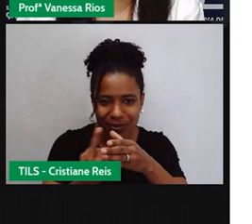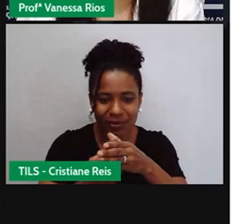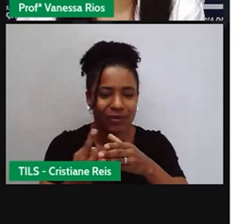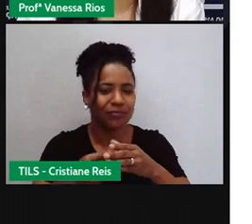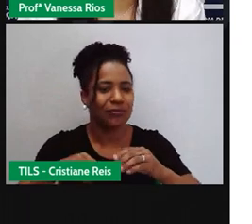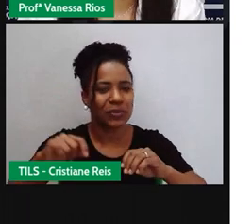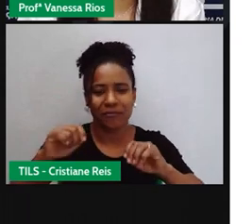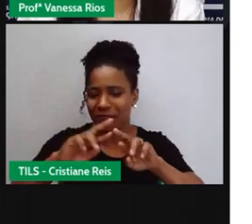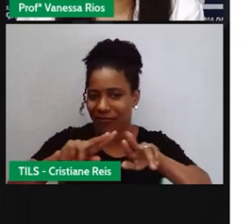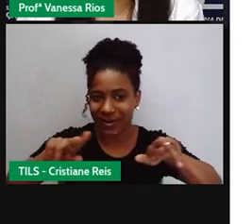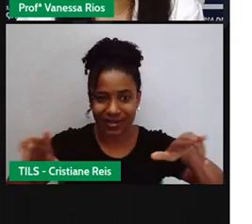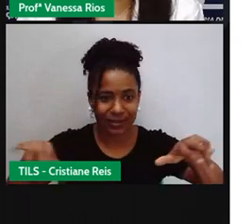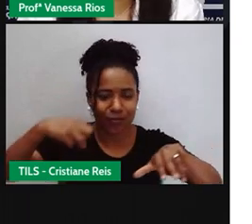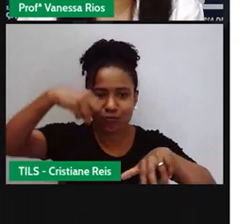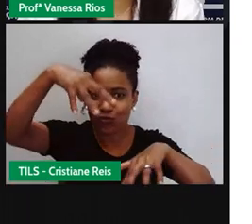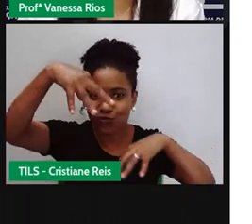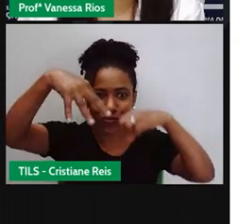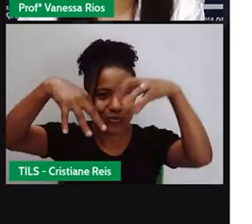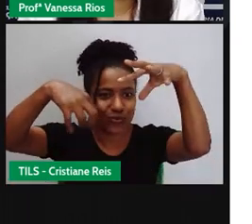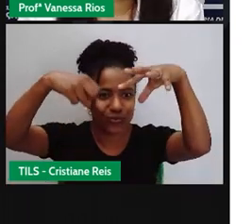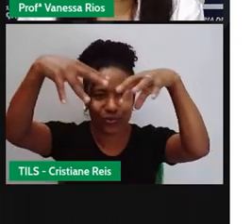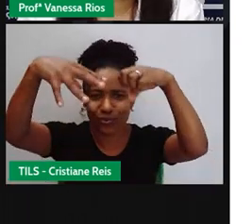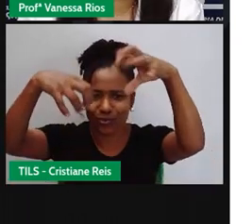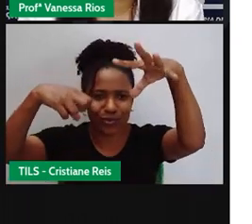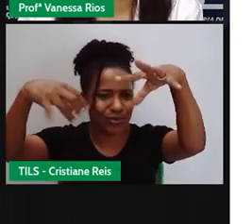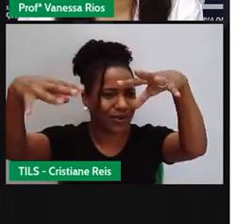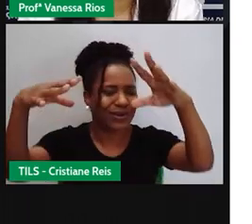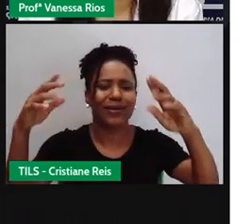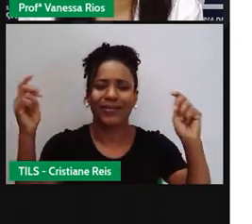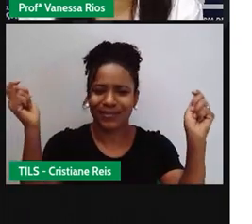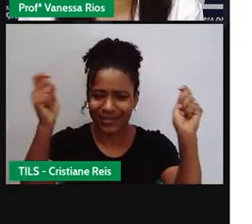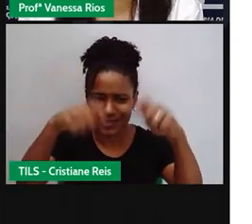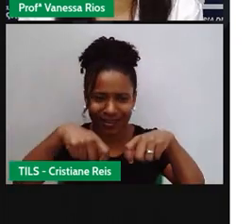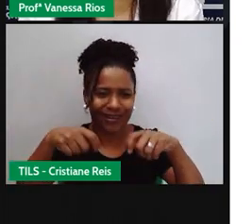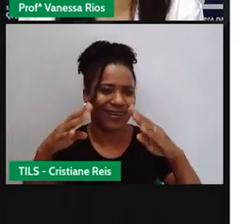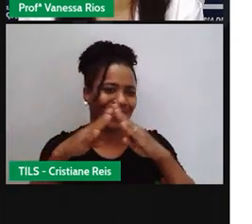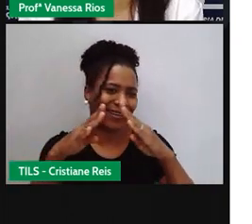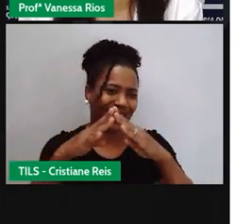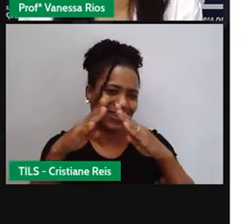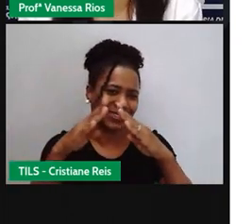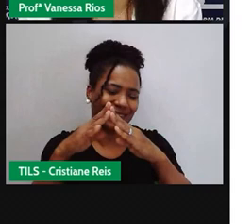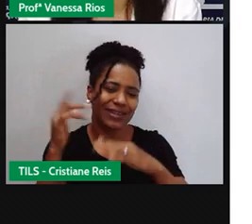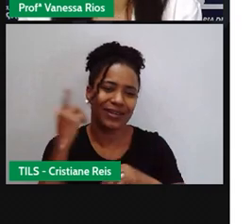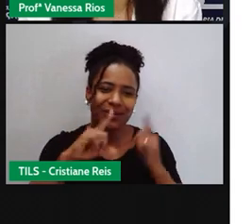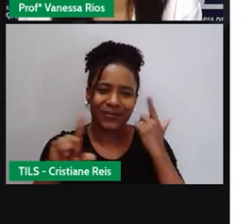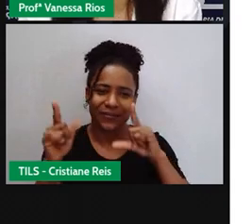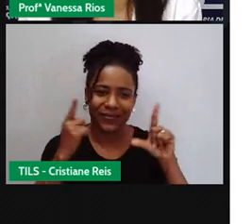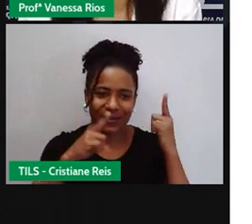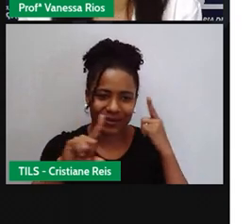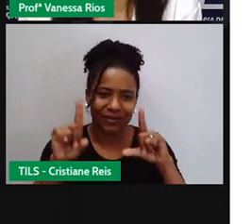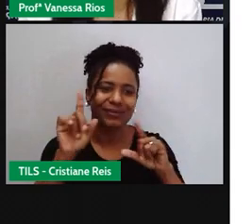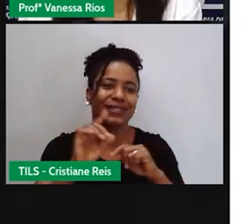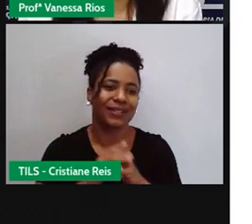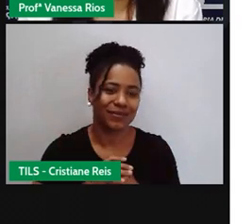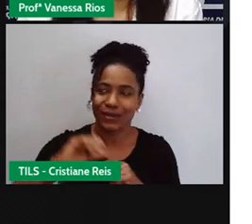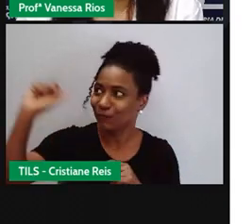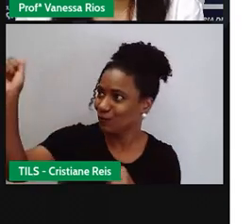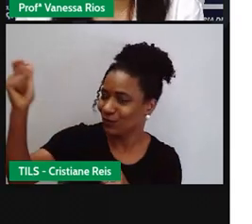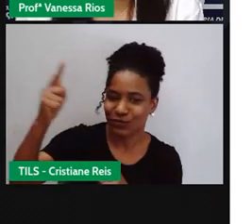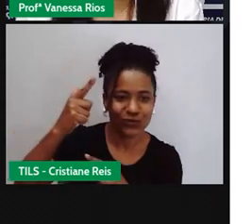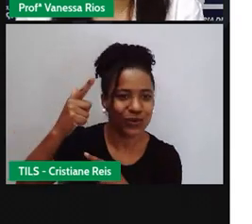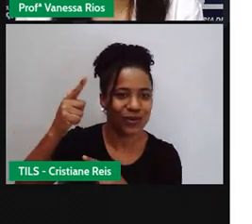possuírem as lâmpadas, tudo que precisar de energia elétrica dentro de casa, começa a utilizar a energia do negoção.